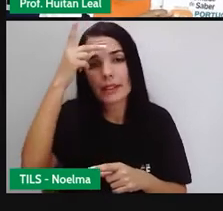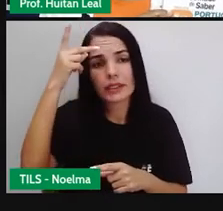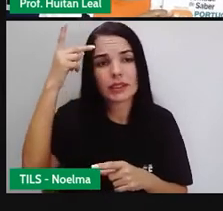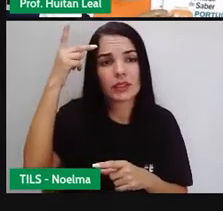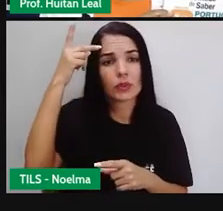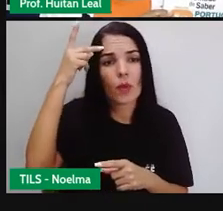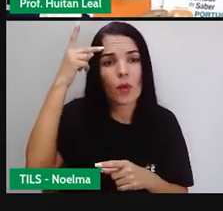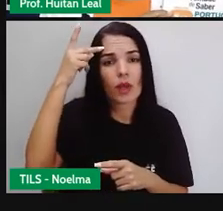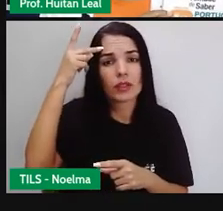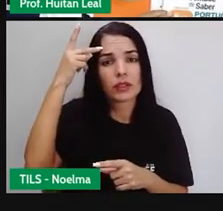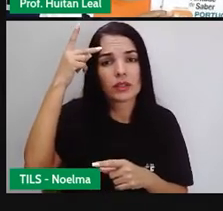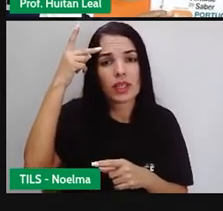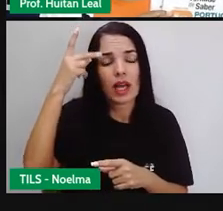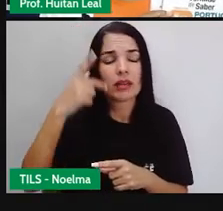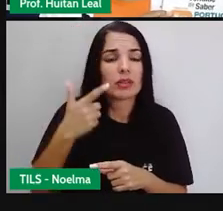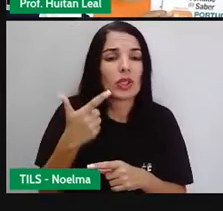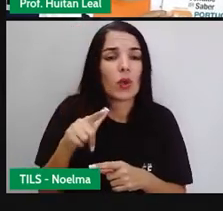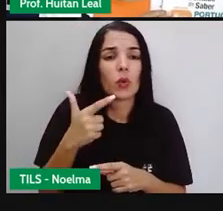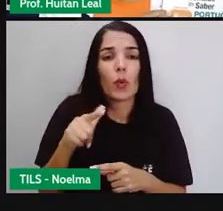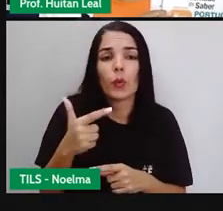que vivem em situação